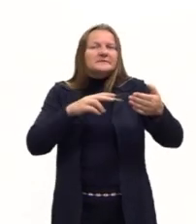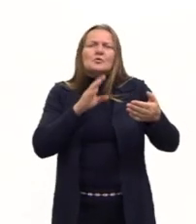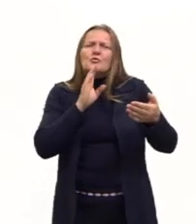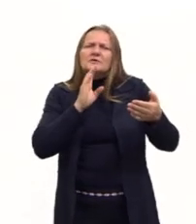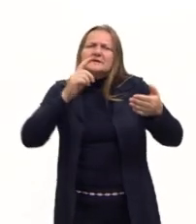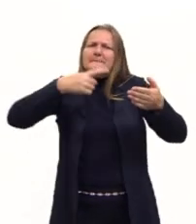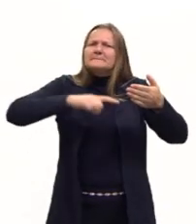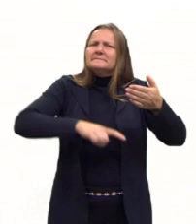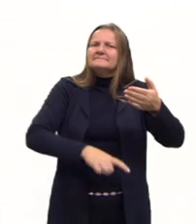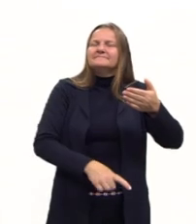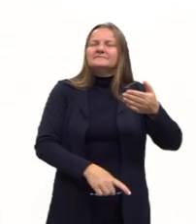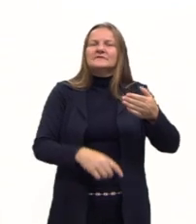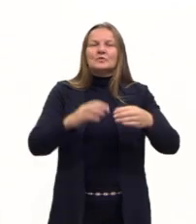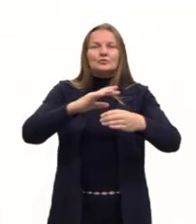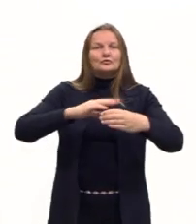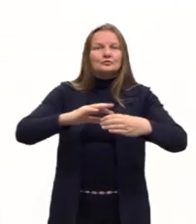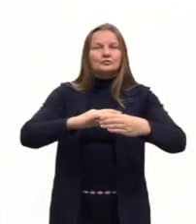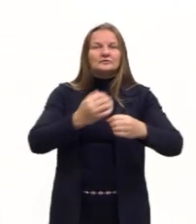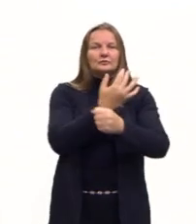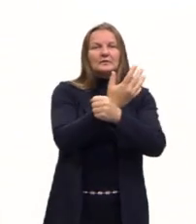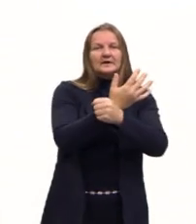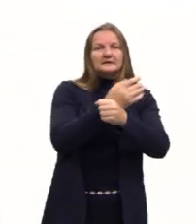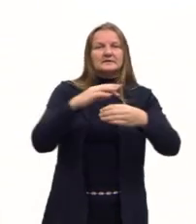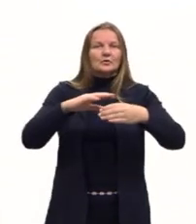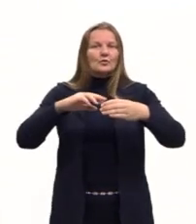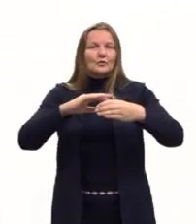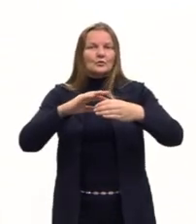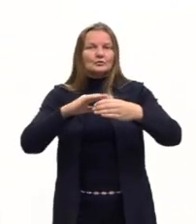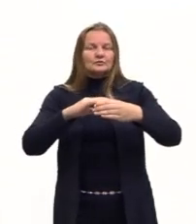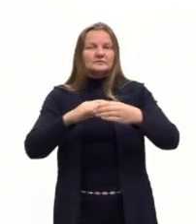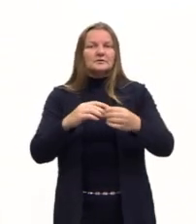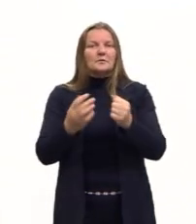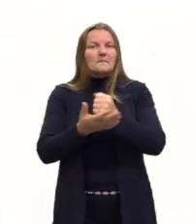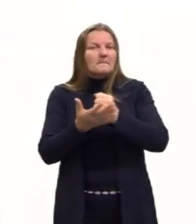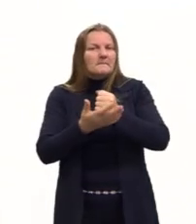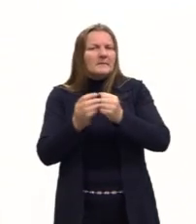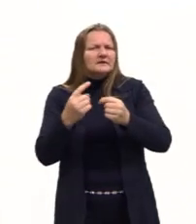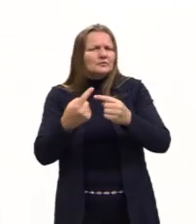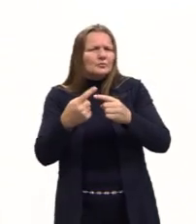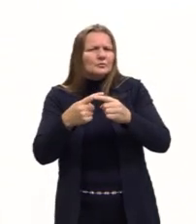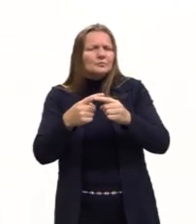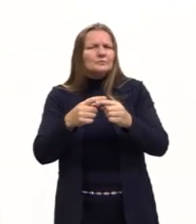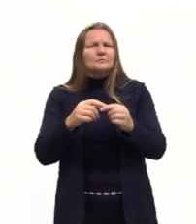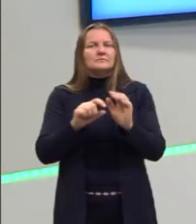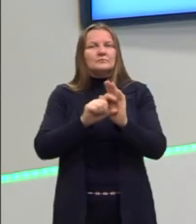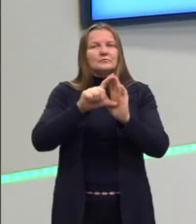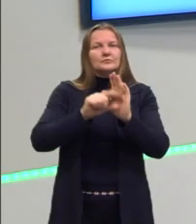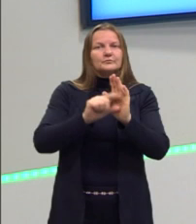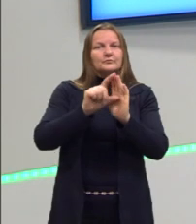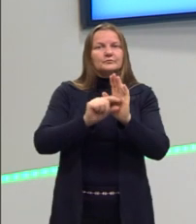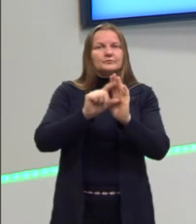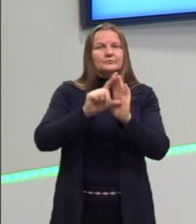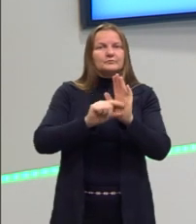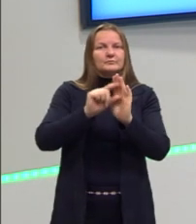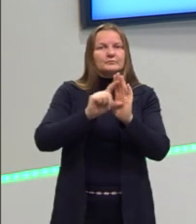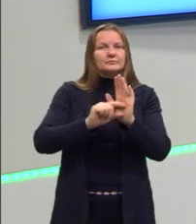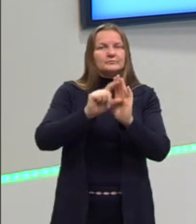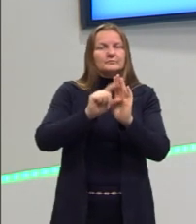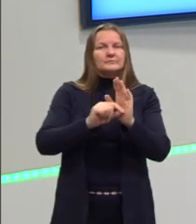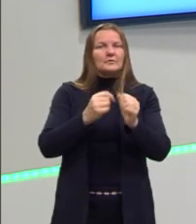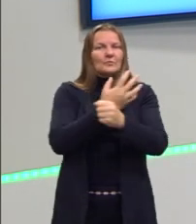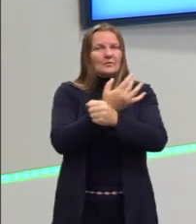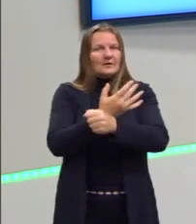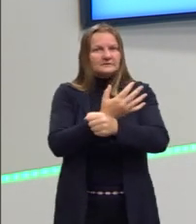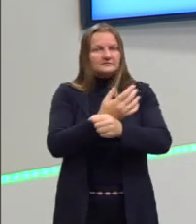conhecer o que é uma solução ácida, o que é uma solução básica, o que é uma solução com base forte, com ácido forte.